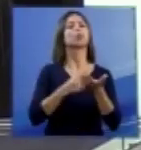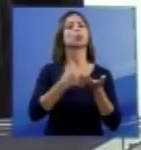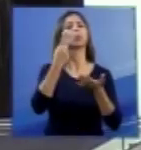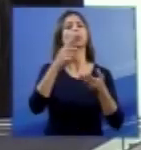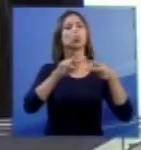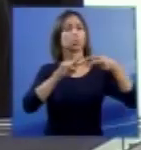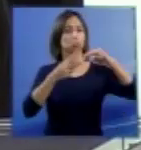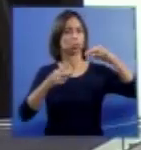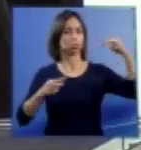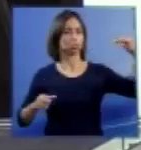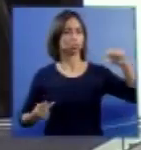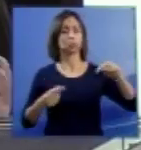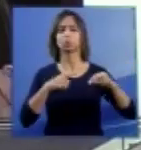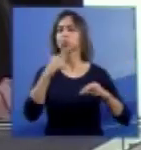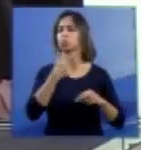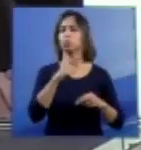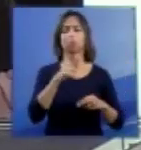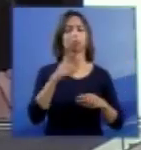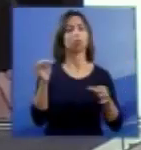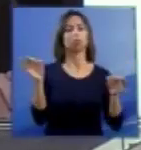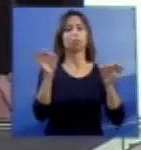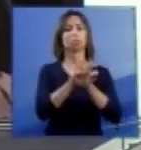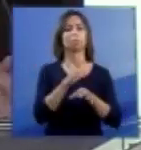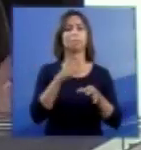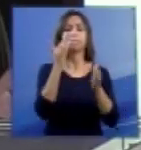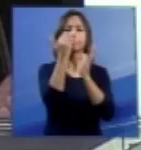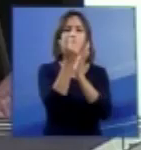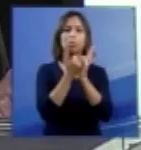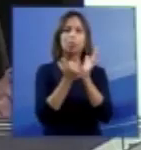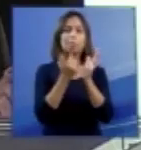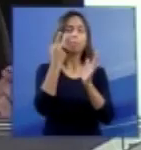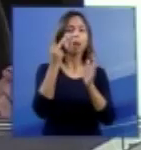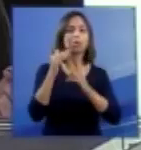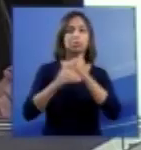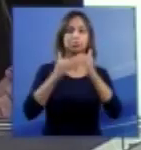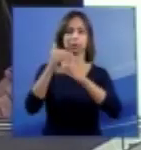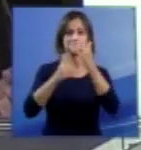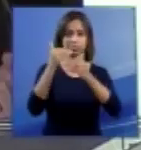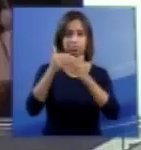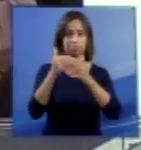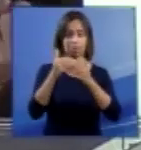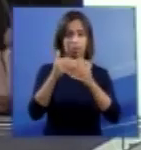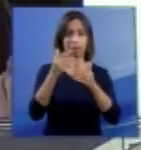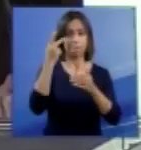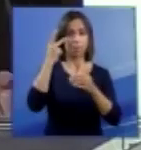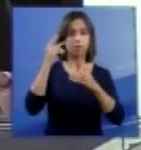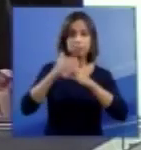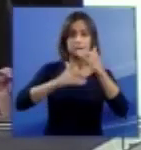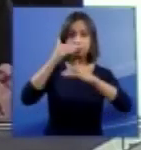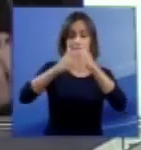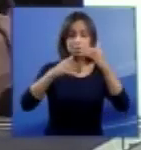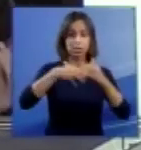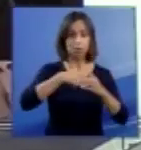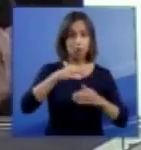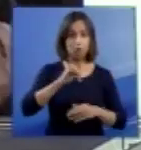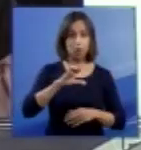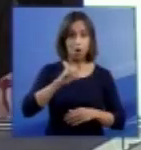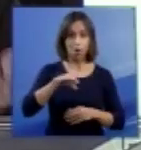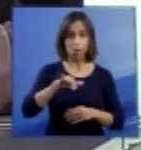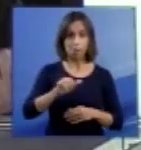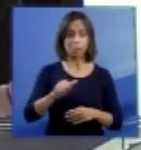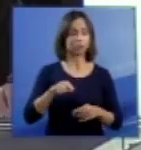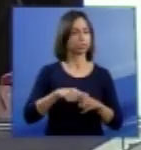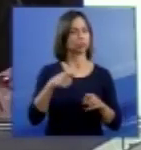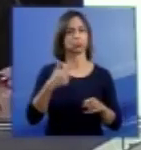dispõem de programas para morfogênese, ou seja, para desenvolvimento das formas ou órgãos que exercem